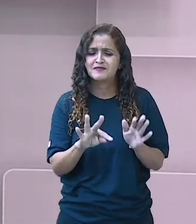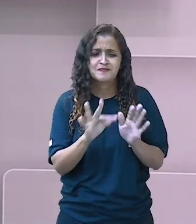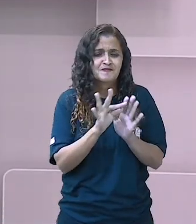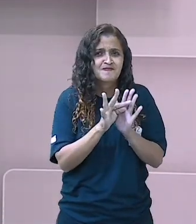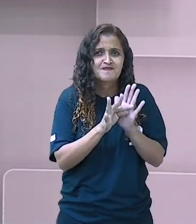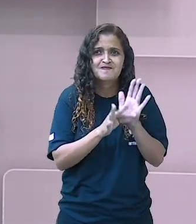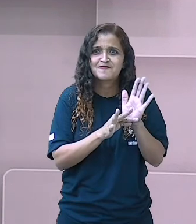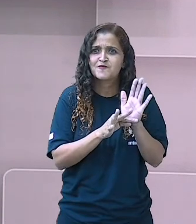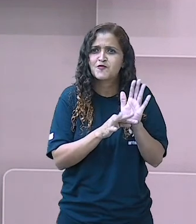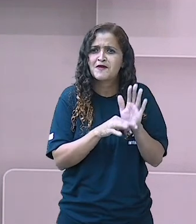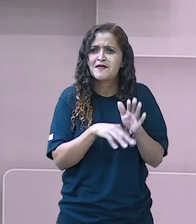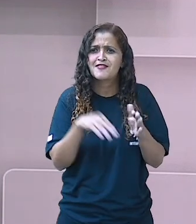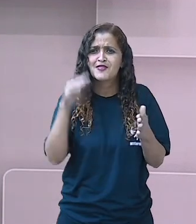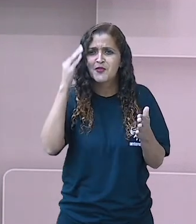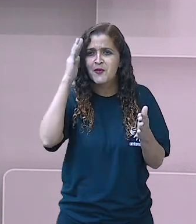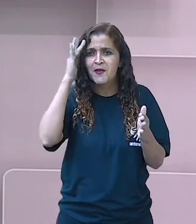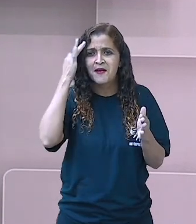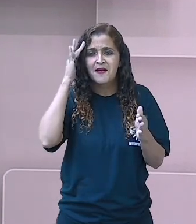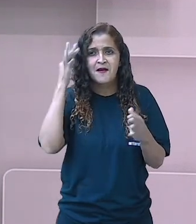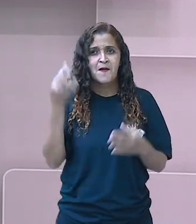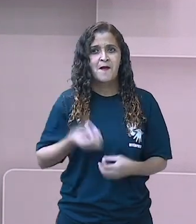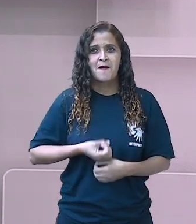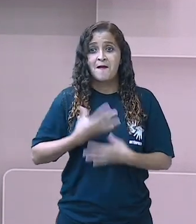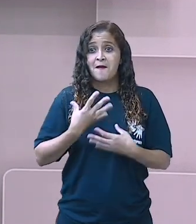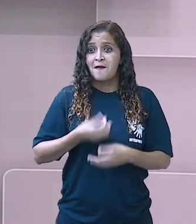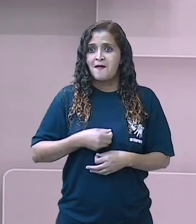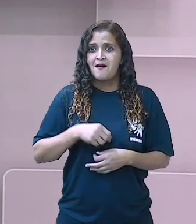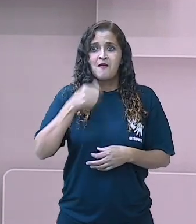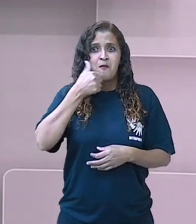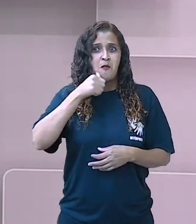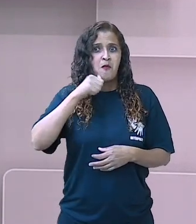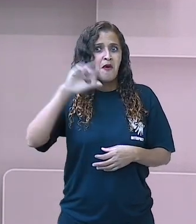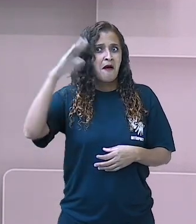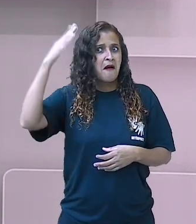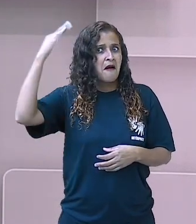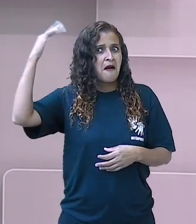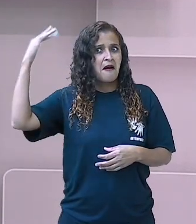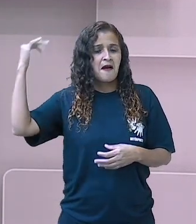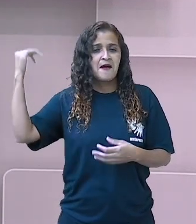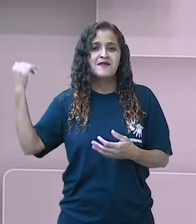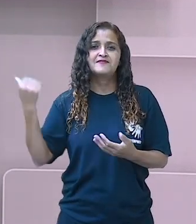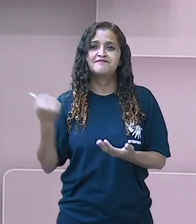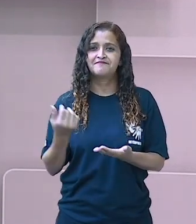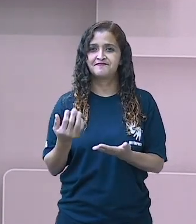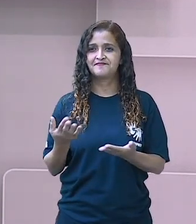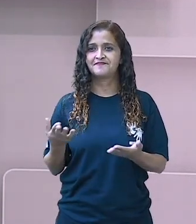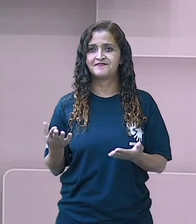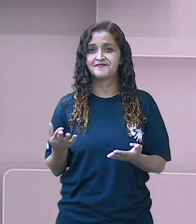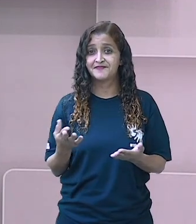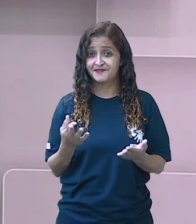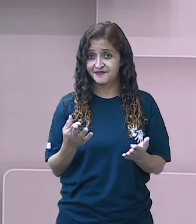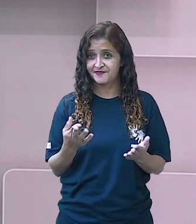uma poesia de uma poetisa maravilhosa como Cecília Meirelles. Agora a gente vai criar.